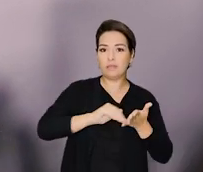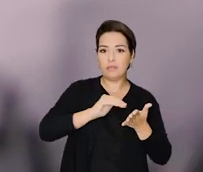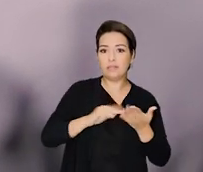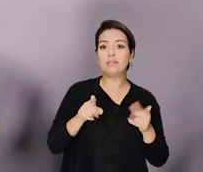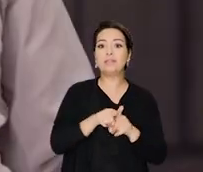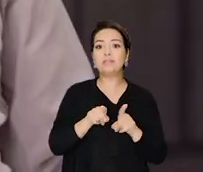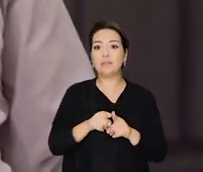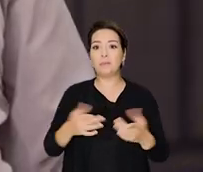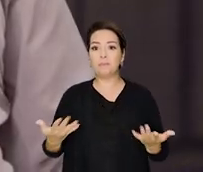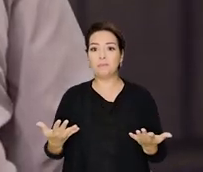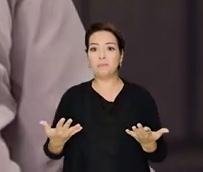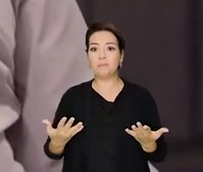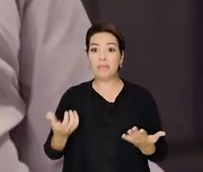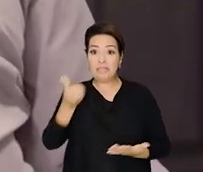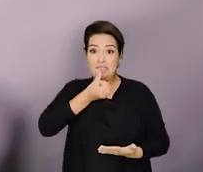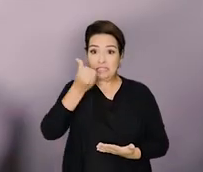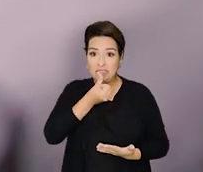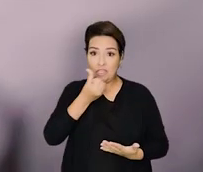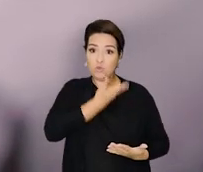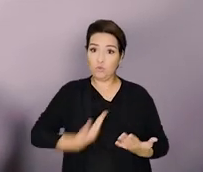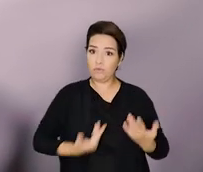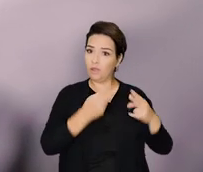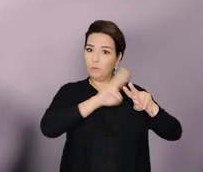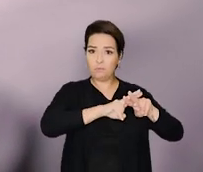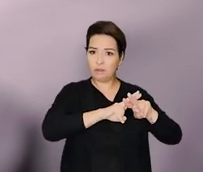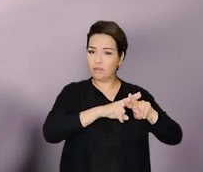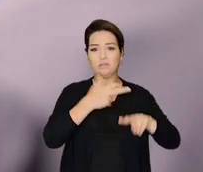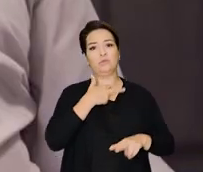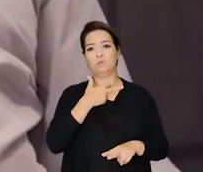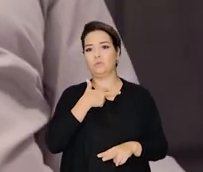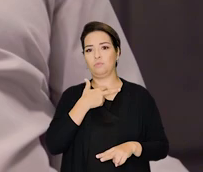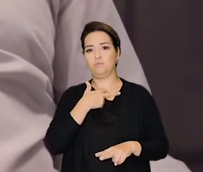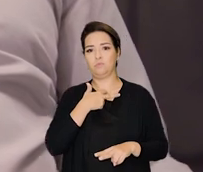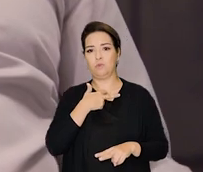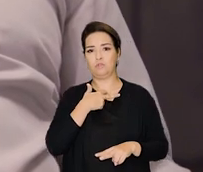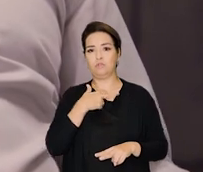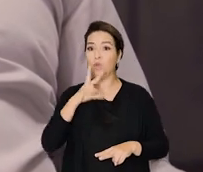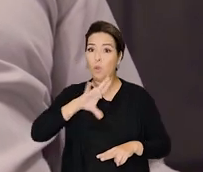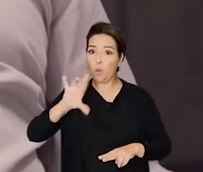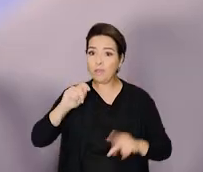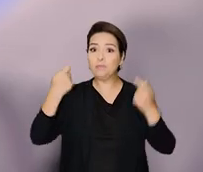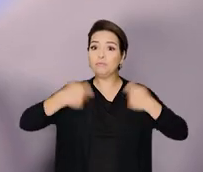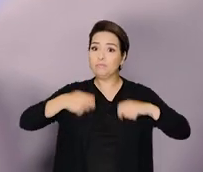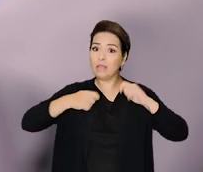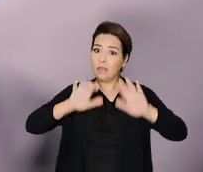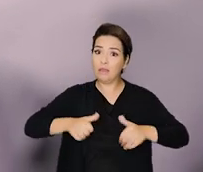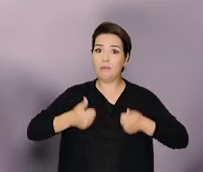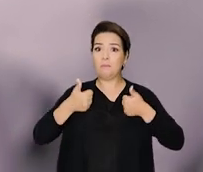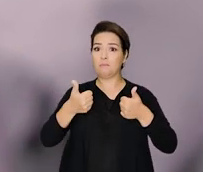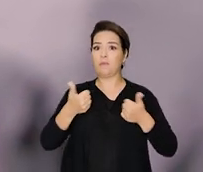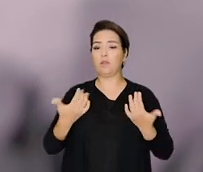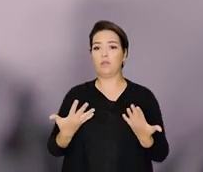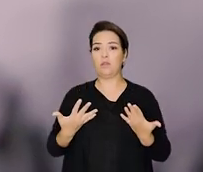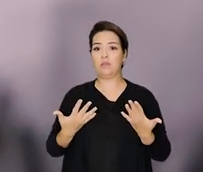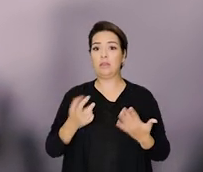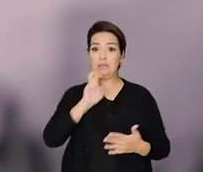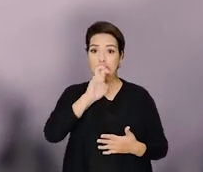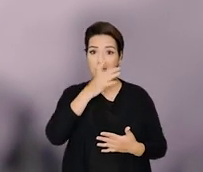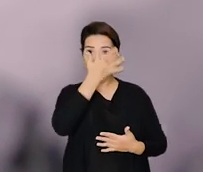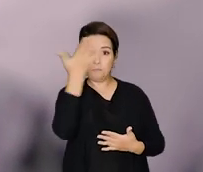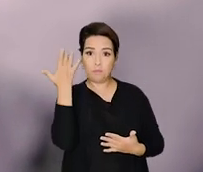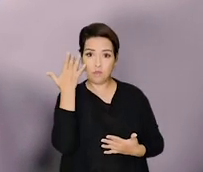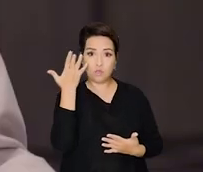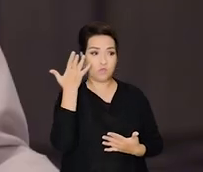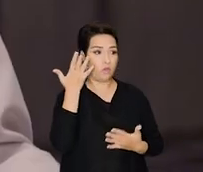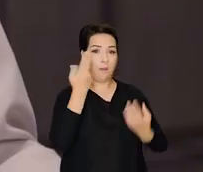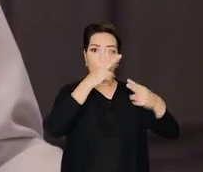sexto governador preso, né? A gente tem que tirar o Rio de Janeiro disso. E isso significa, assim, olha, essa máfia de cinco